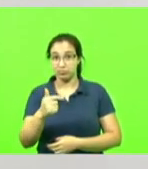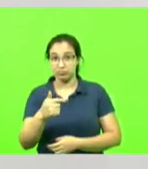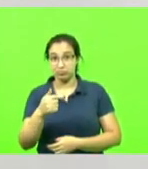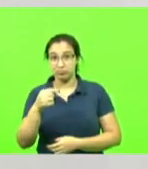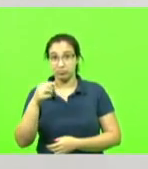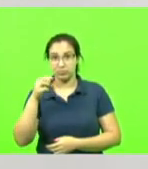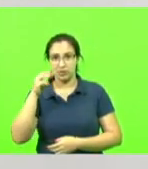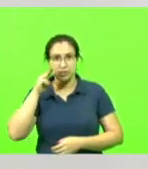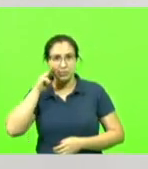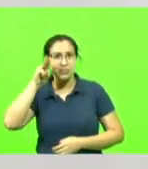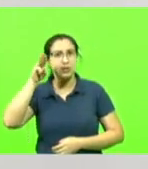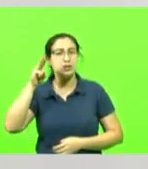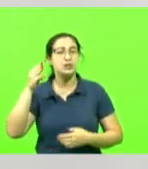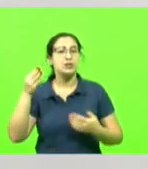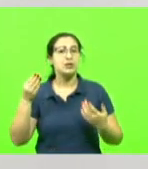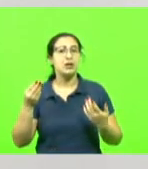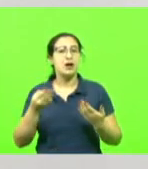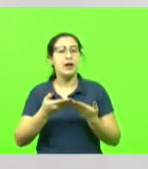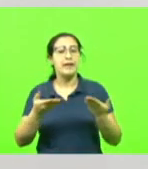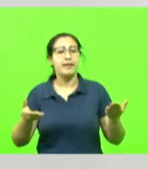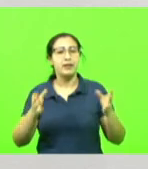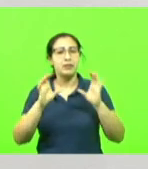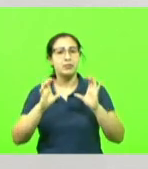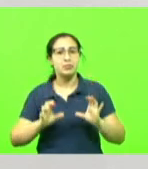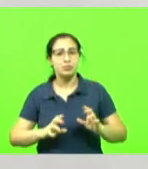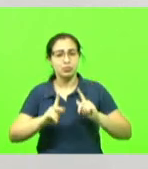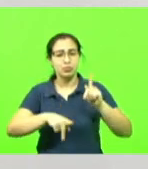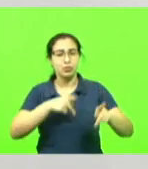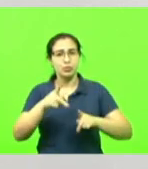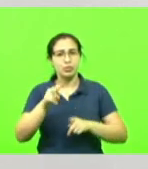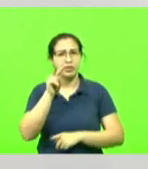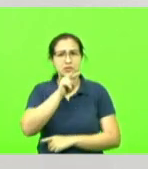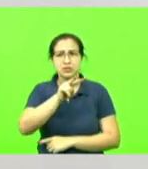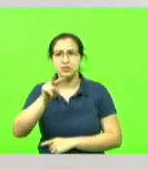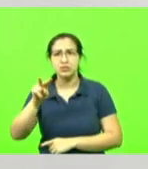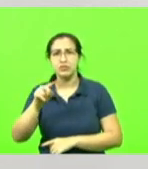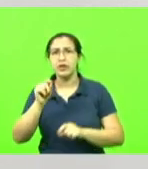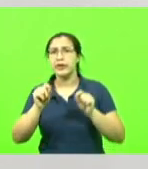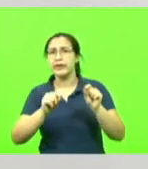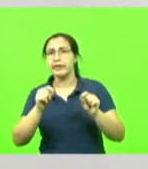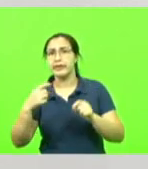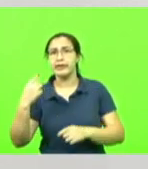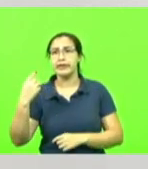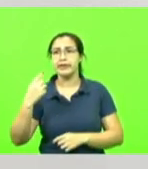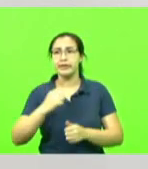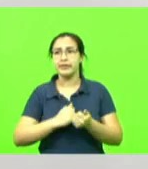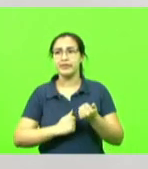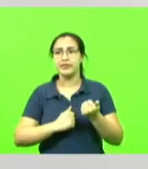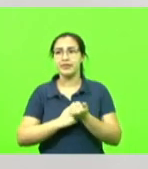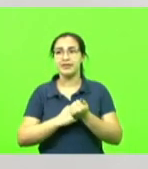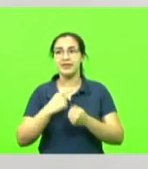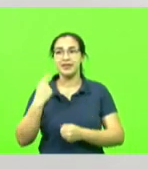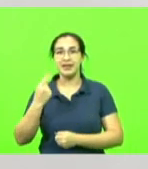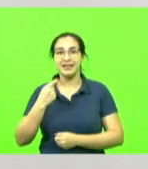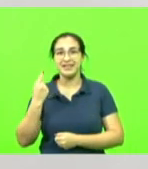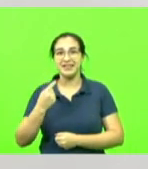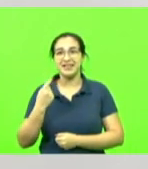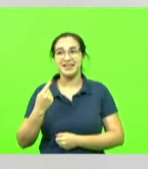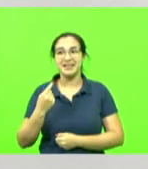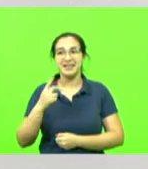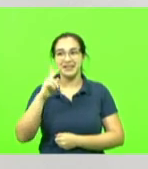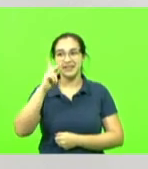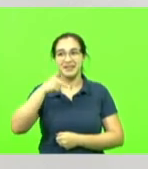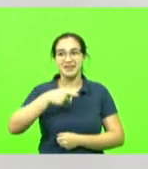até o cidadão comum já está enxergando quem que está advogando em causa própria, quem não está advogando em causa